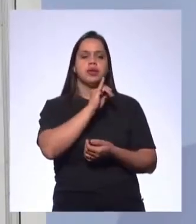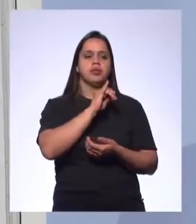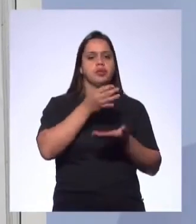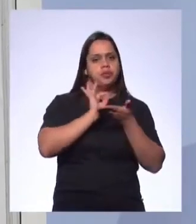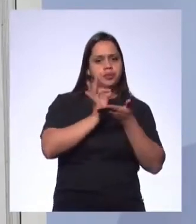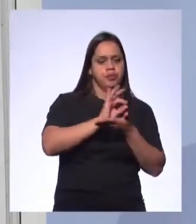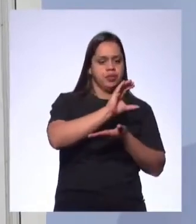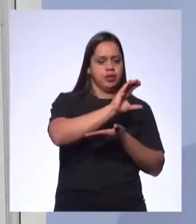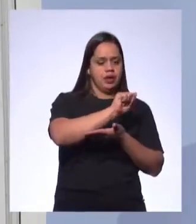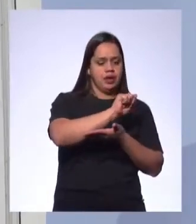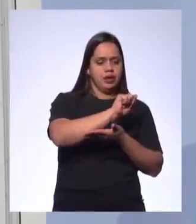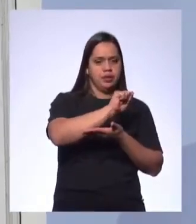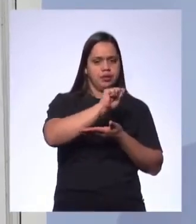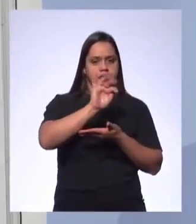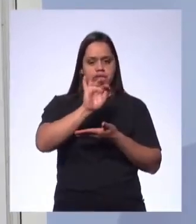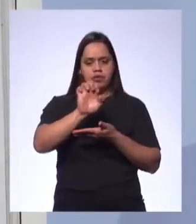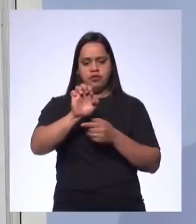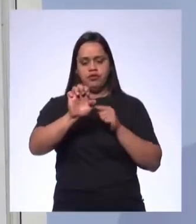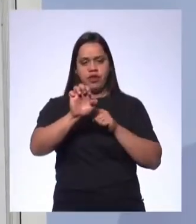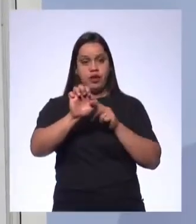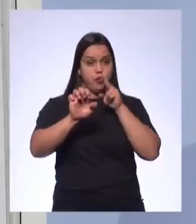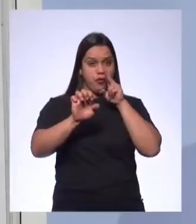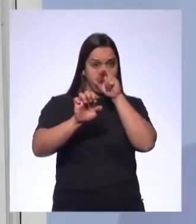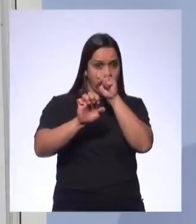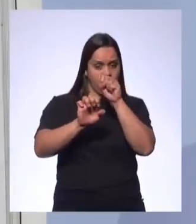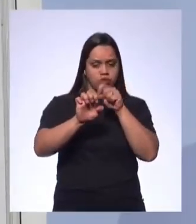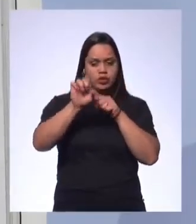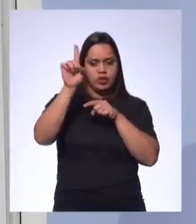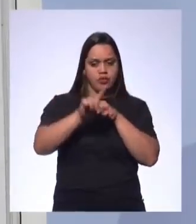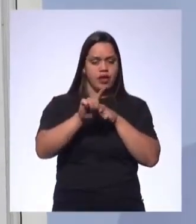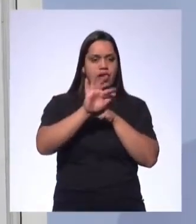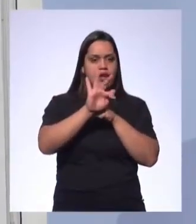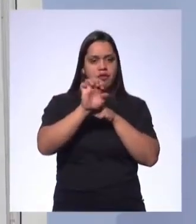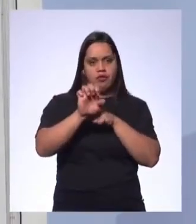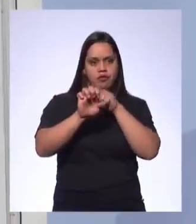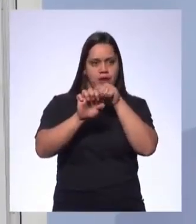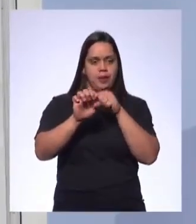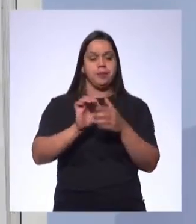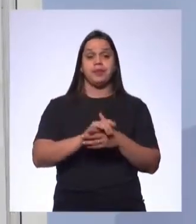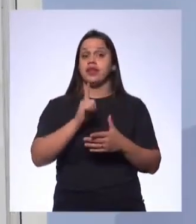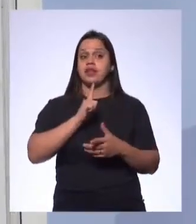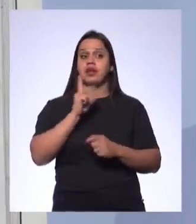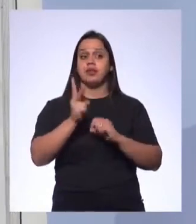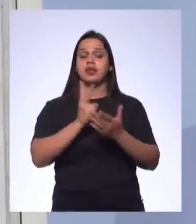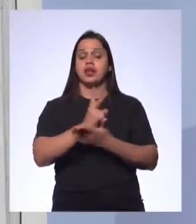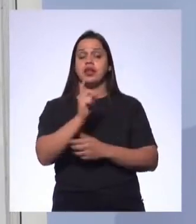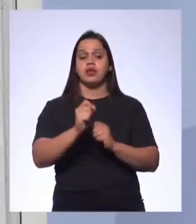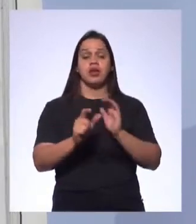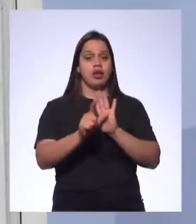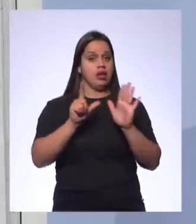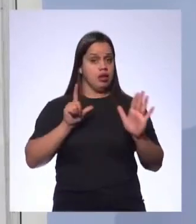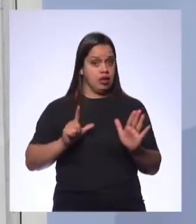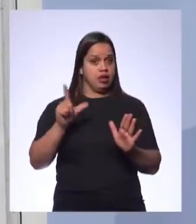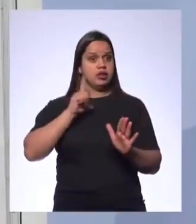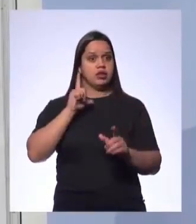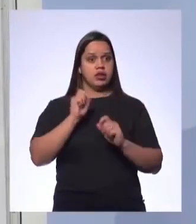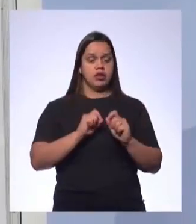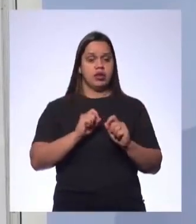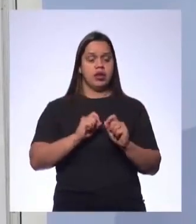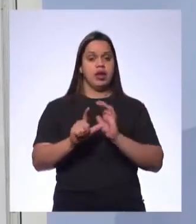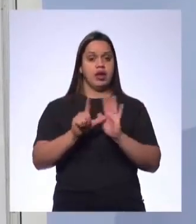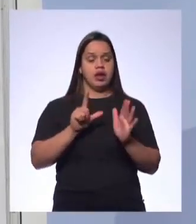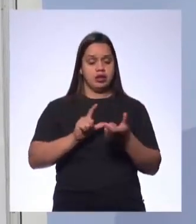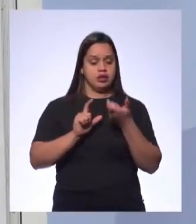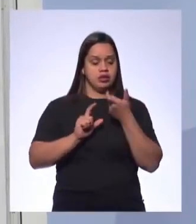é a sílaba forte? Fé. O Fé. Então é uma sílaba tônica. E ele sempre vem precedendo antes, né? Ele vem antes ali